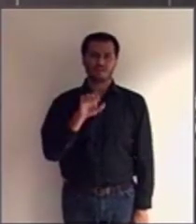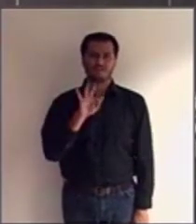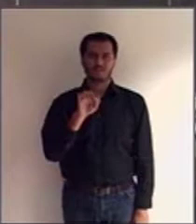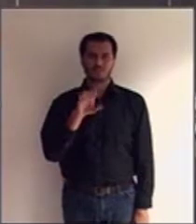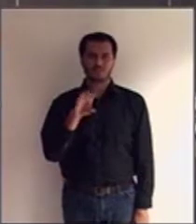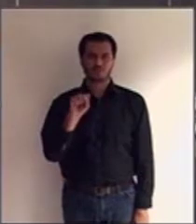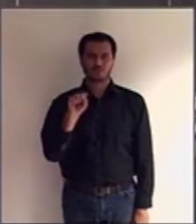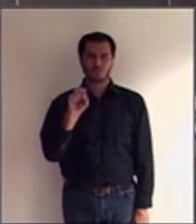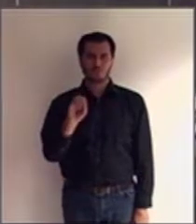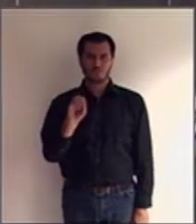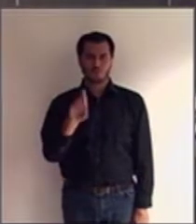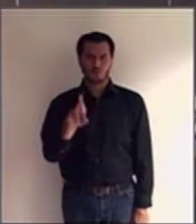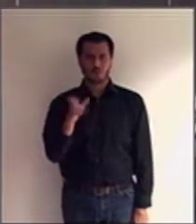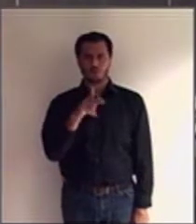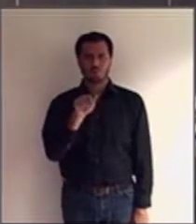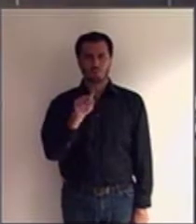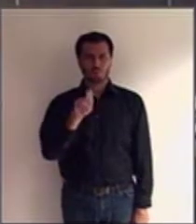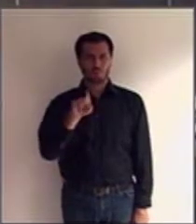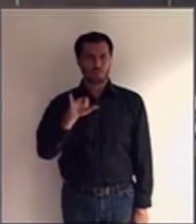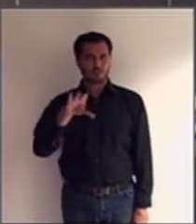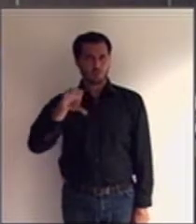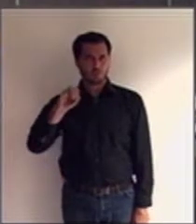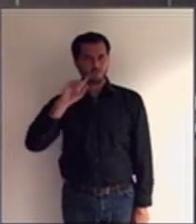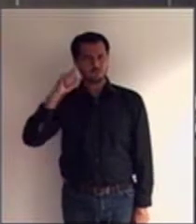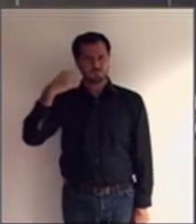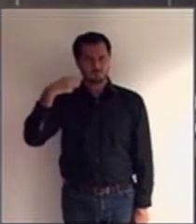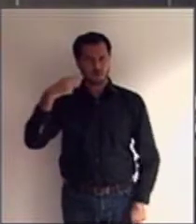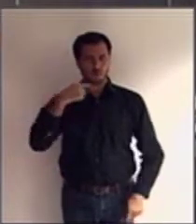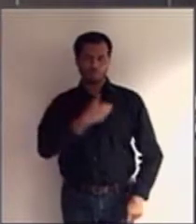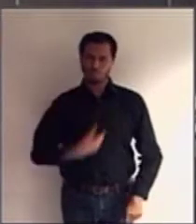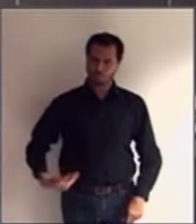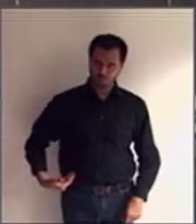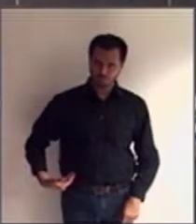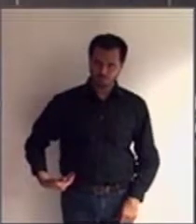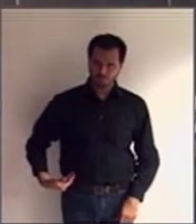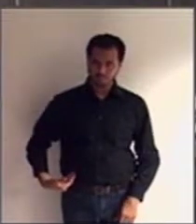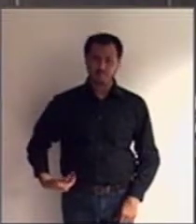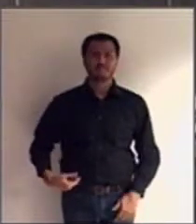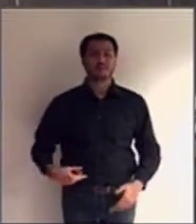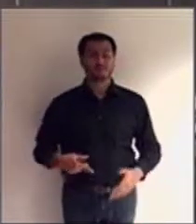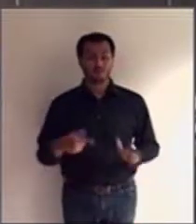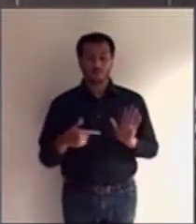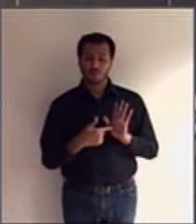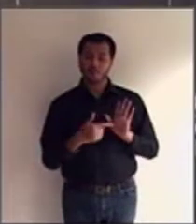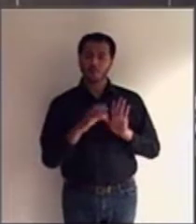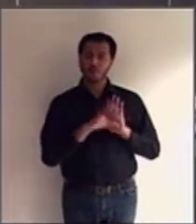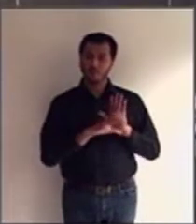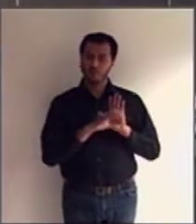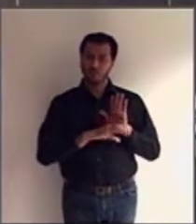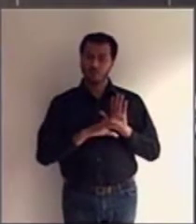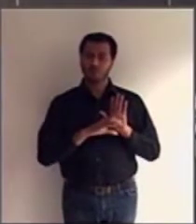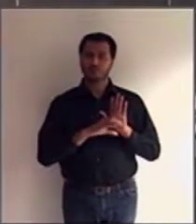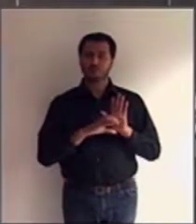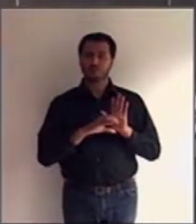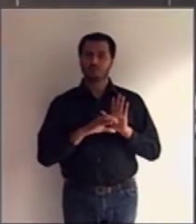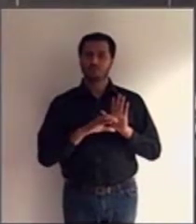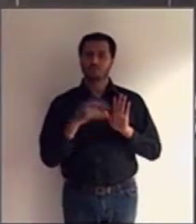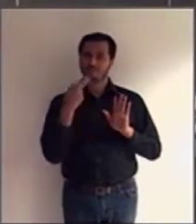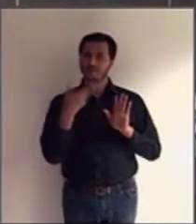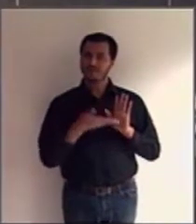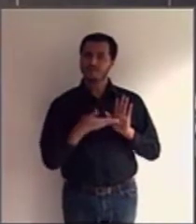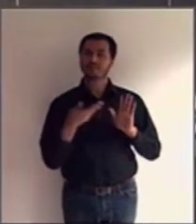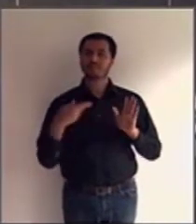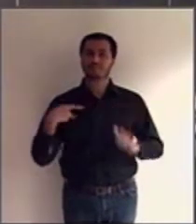Importante mencionar que, embora o Código diga que o Ministério Público deve representar o interditando em juízo,